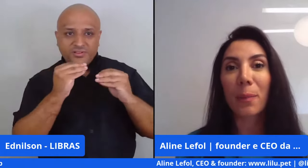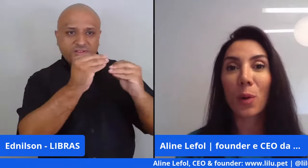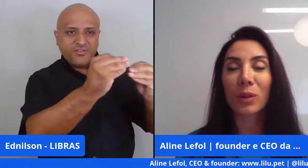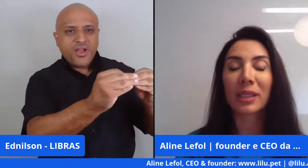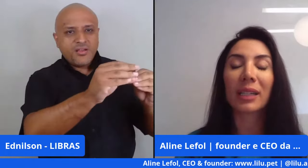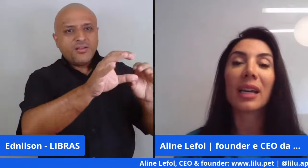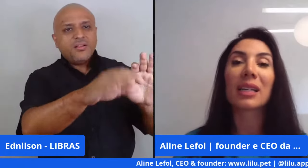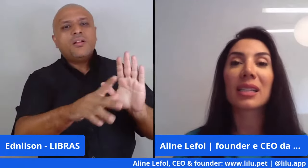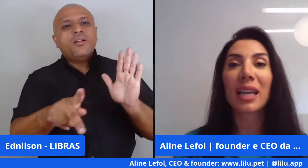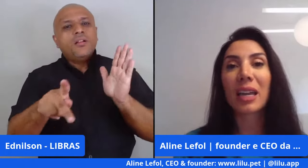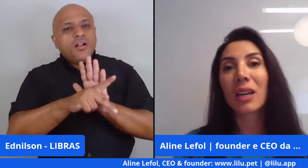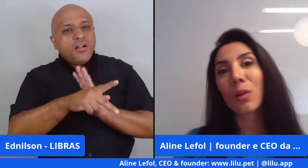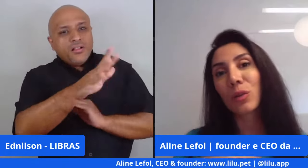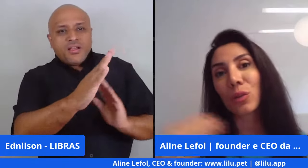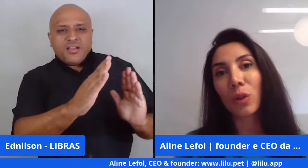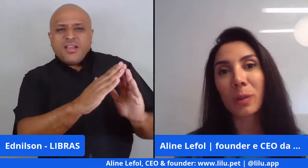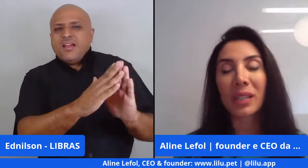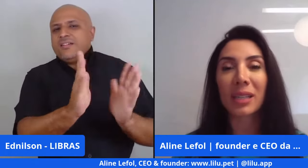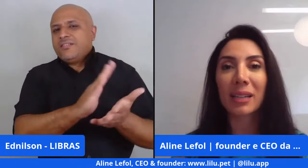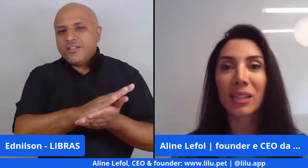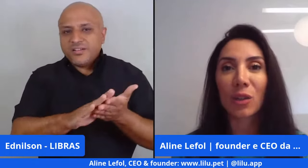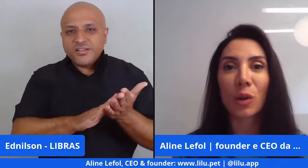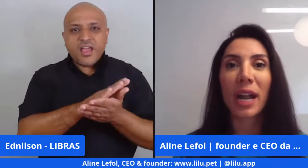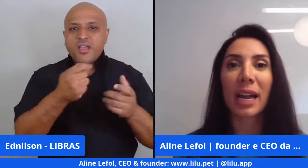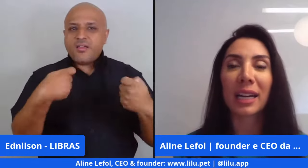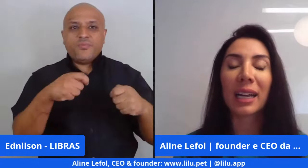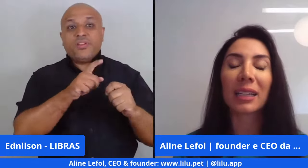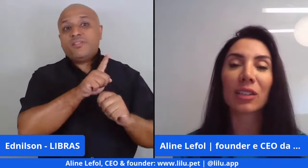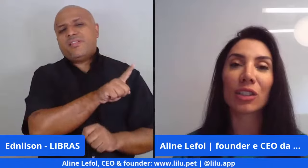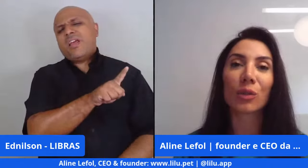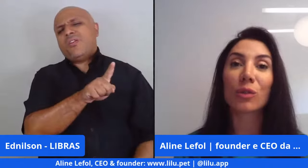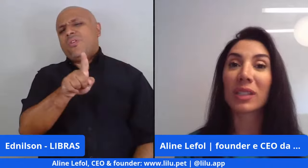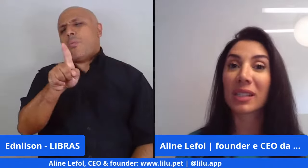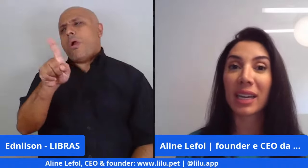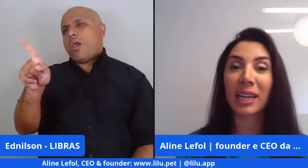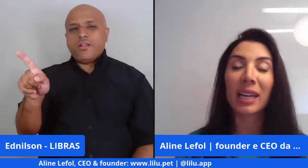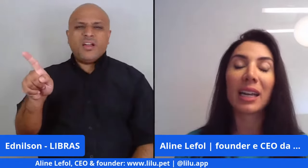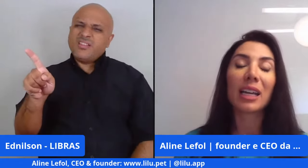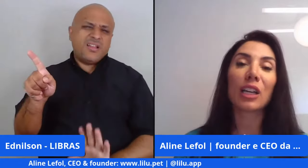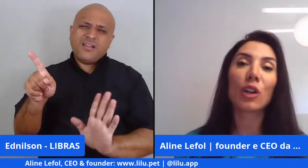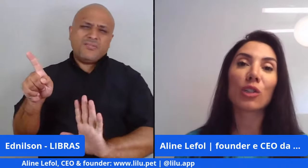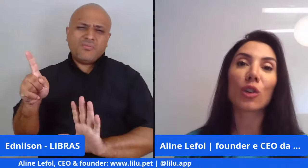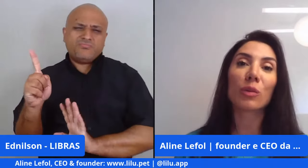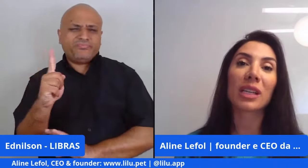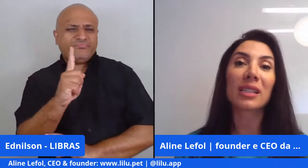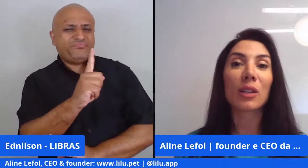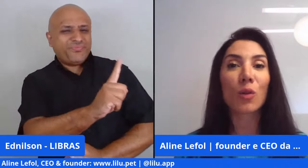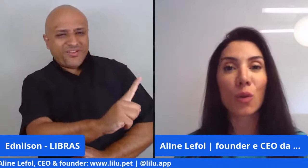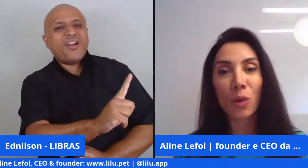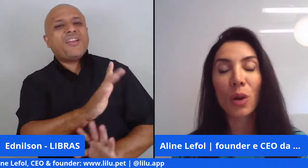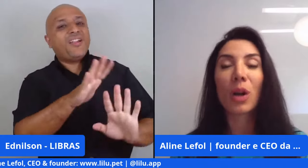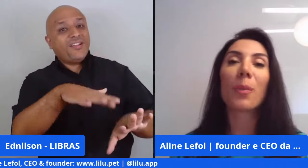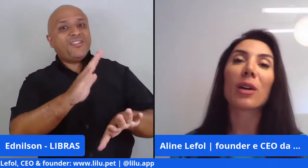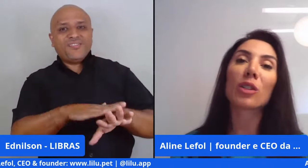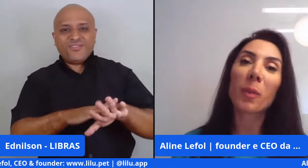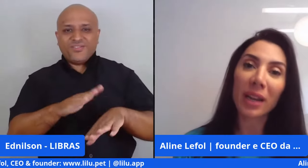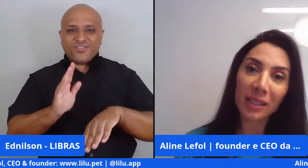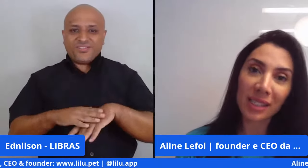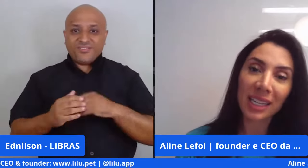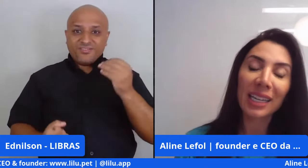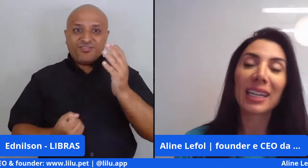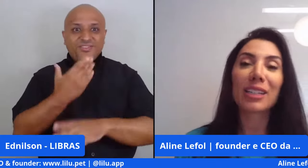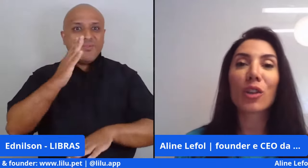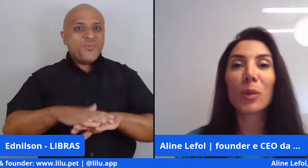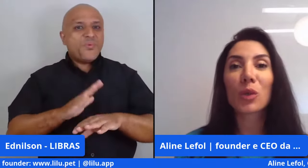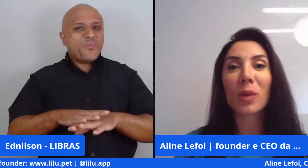serviço lá na conta, sem o tutor precisar se deslocar, né? A gente costuma dizer que nós somos a Cingu para os